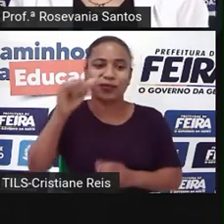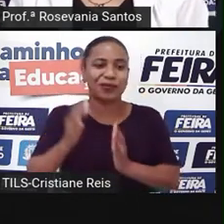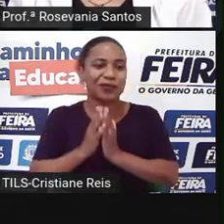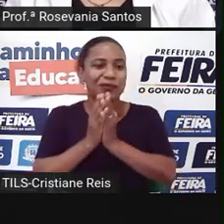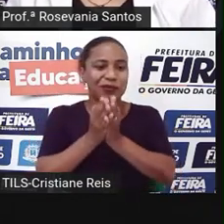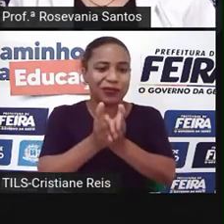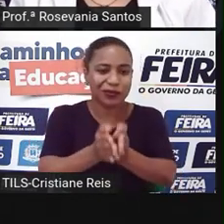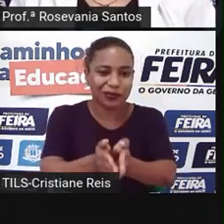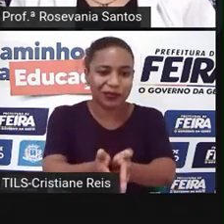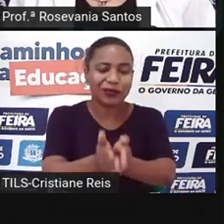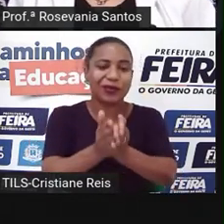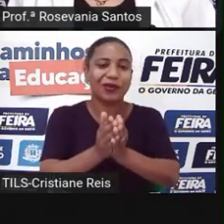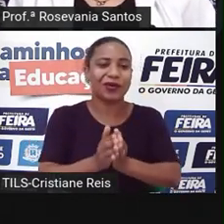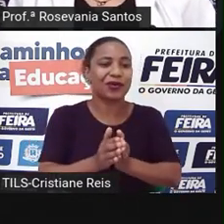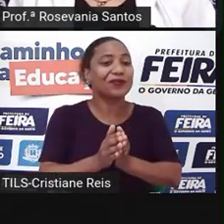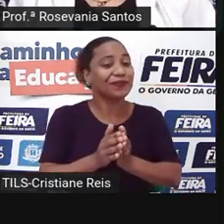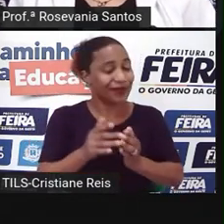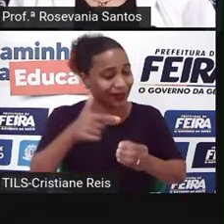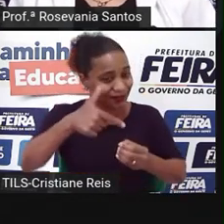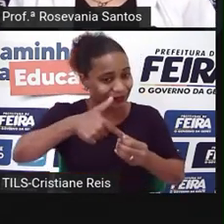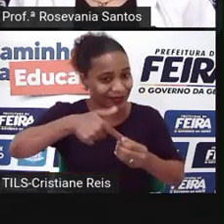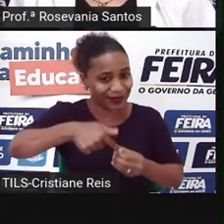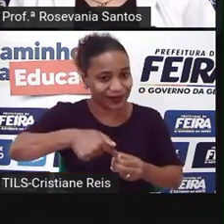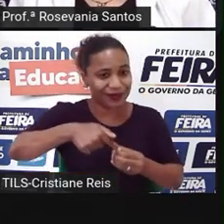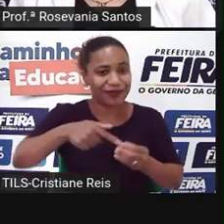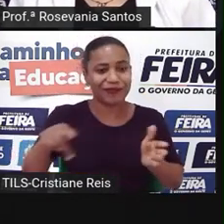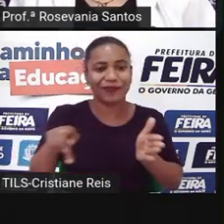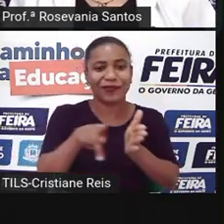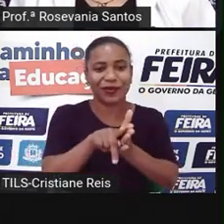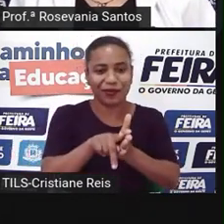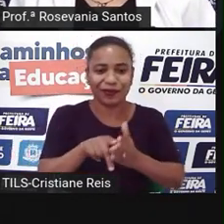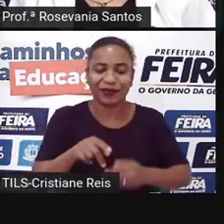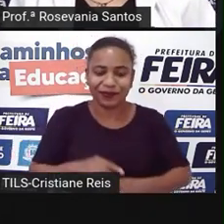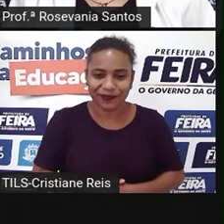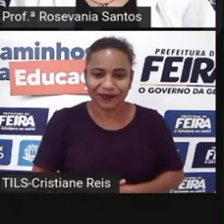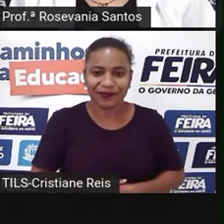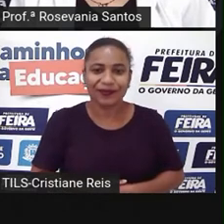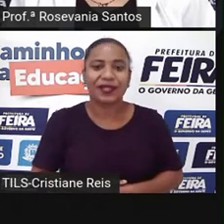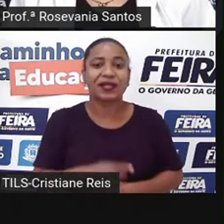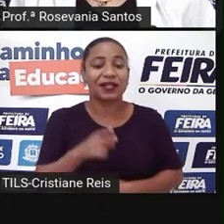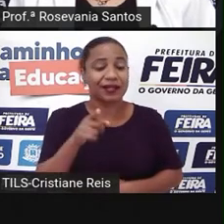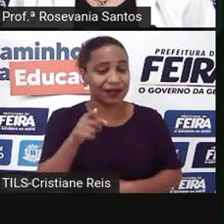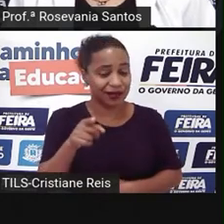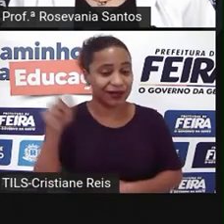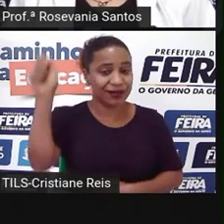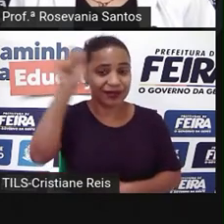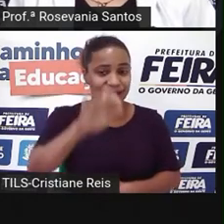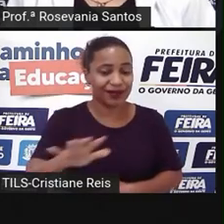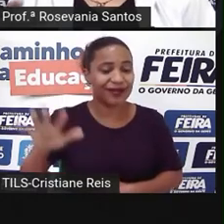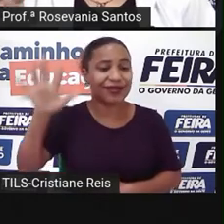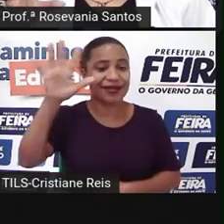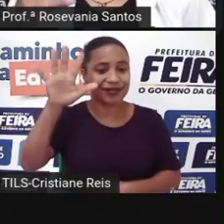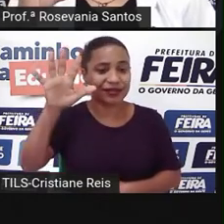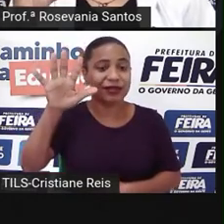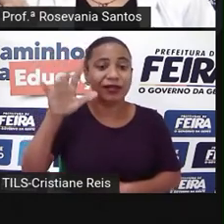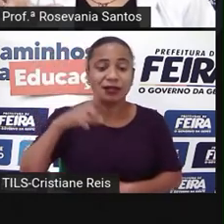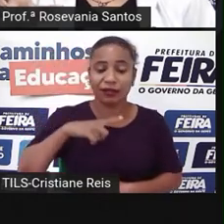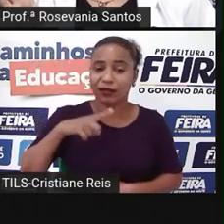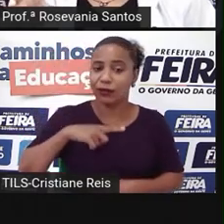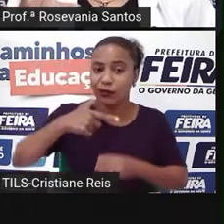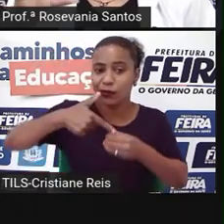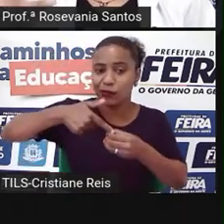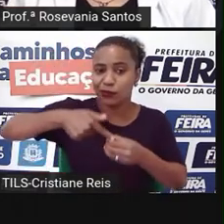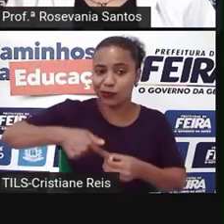Derivados do petróleo. Então, eles têm essa característica aqui de oferecer essa, bora dizer assim, né?